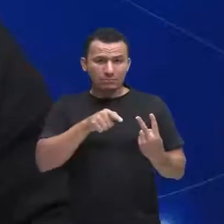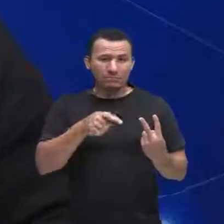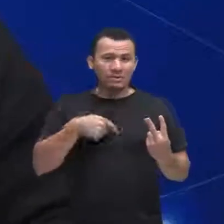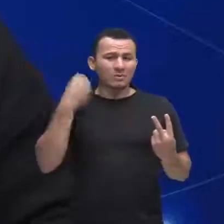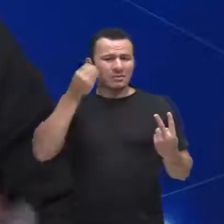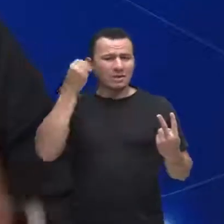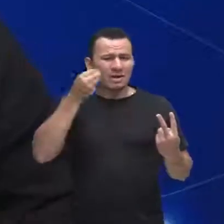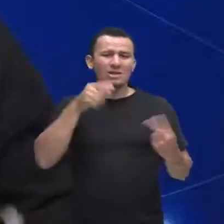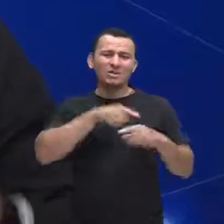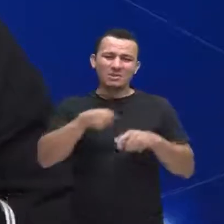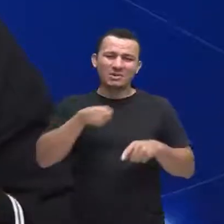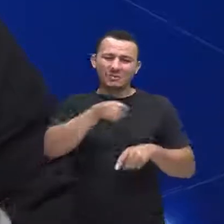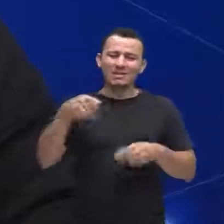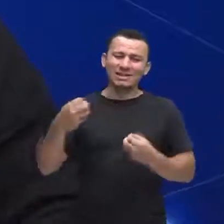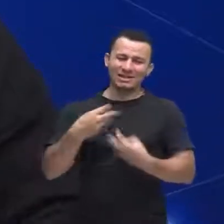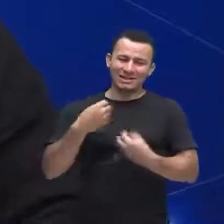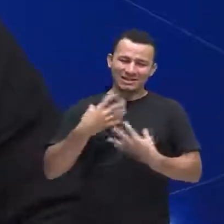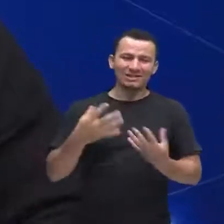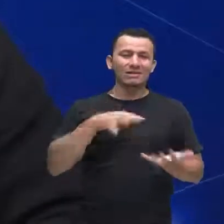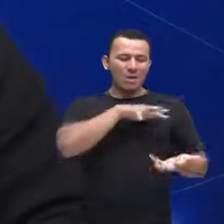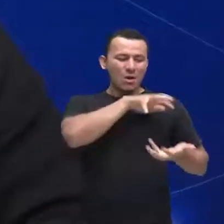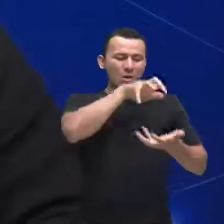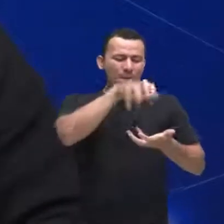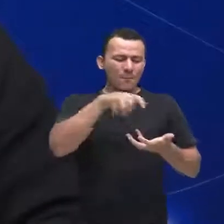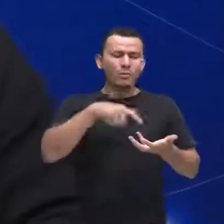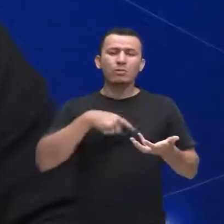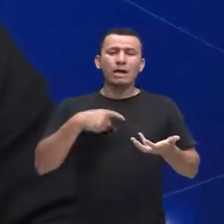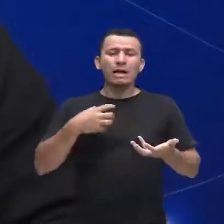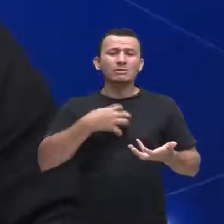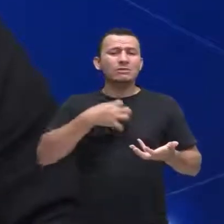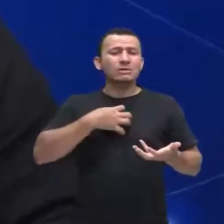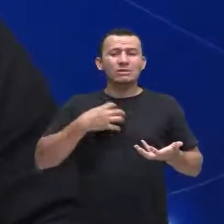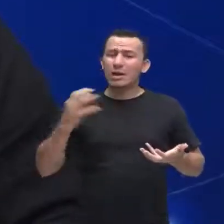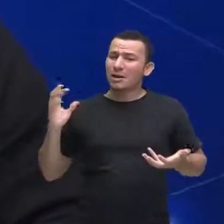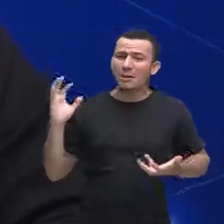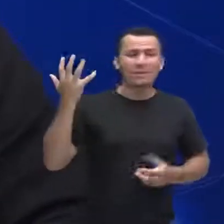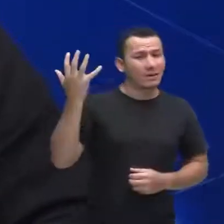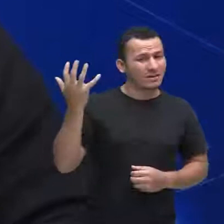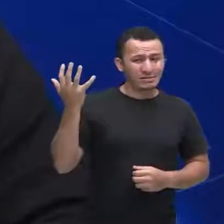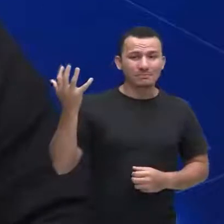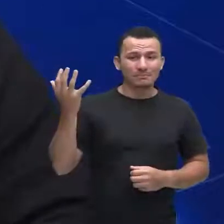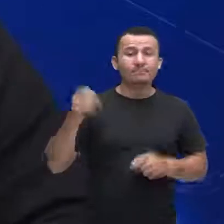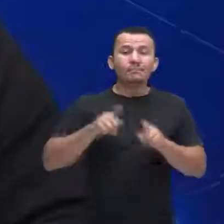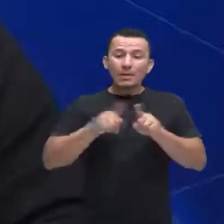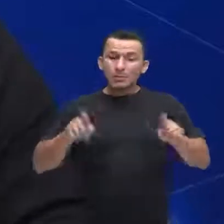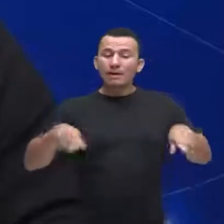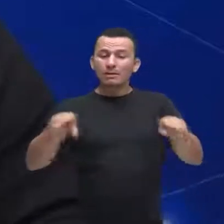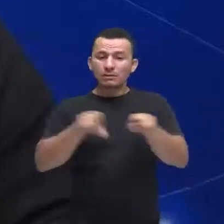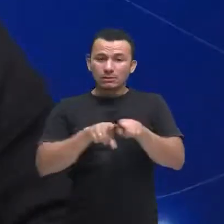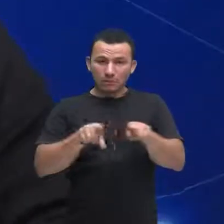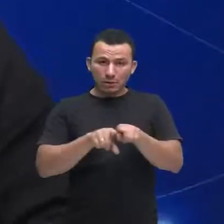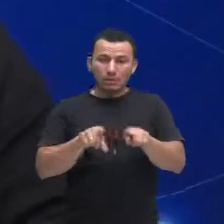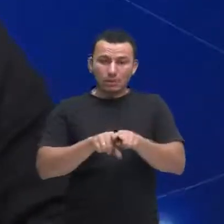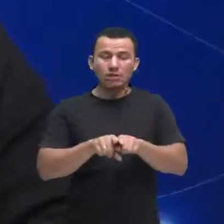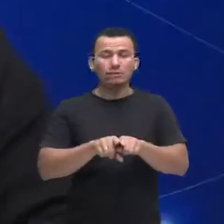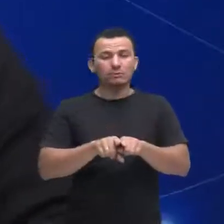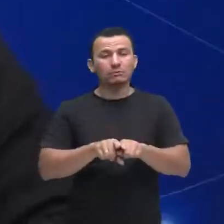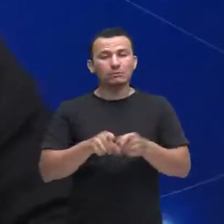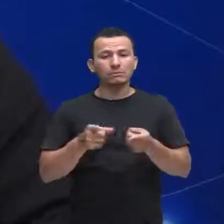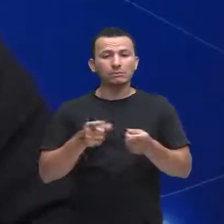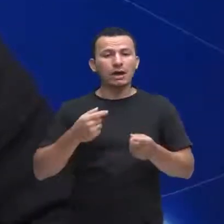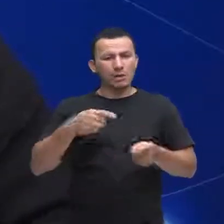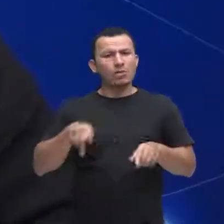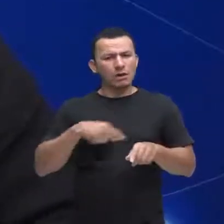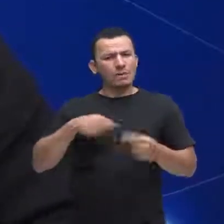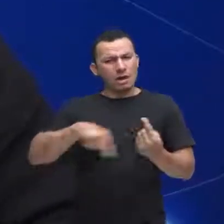com você também da ideia de que o mundo é o que acontece né mas também o que está posto também o que eu